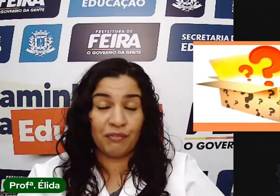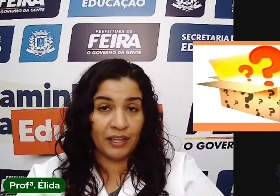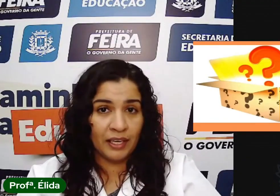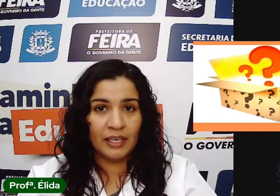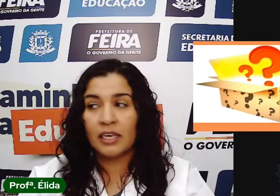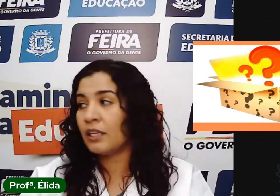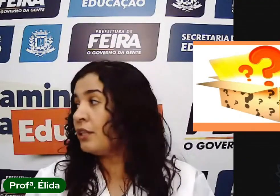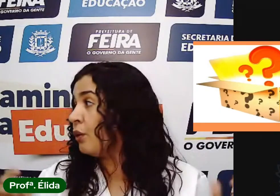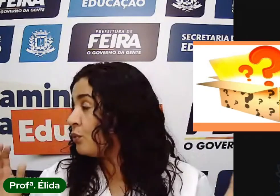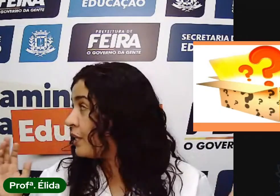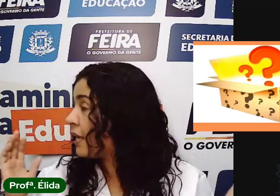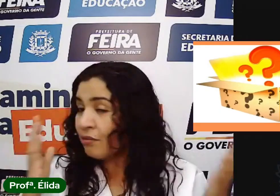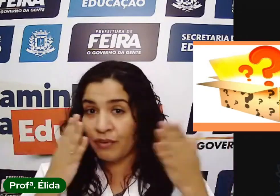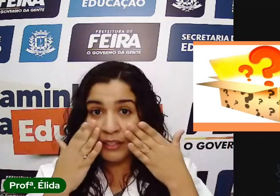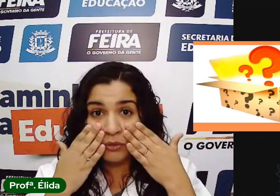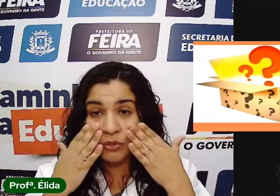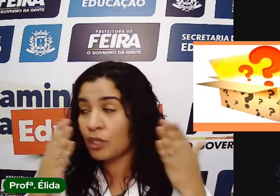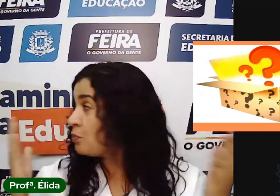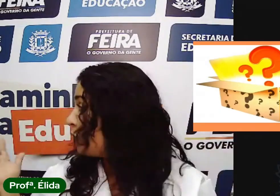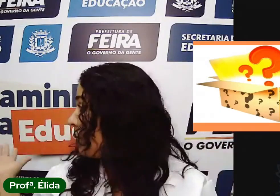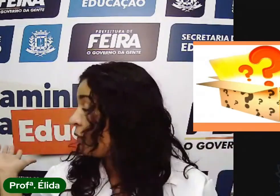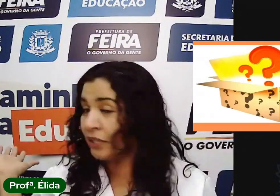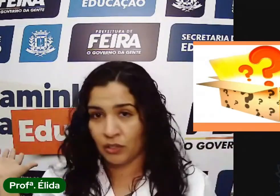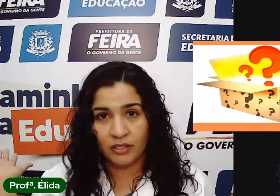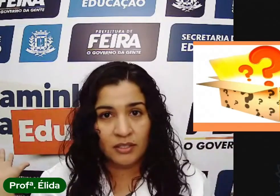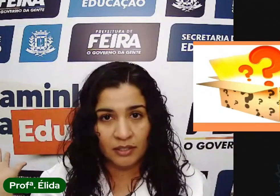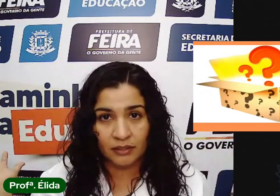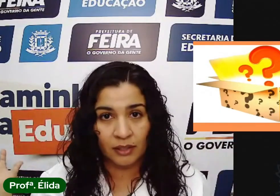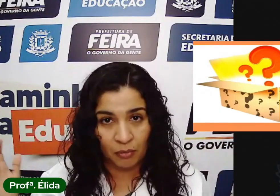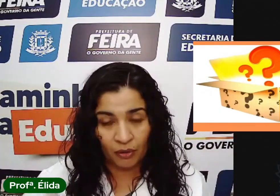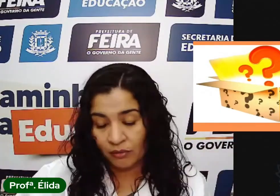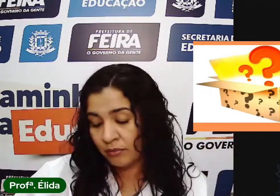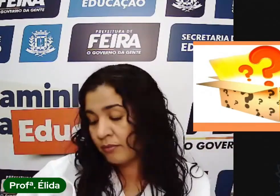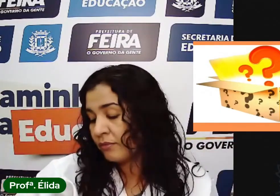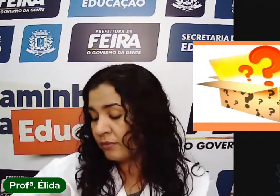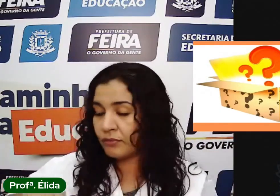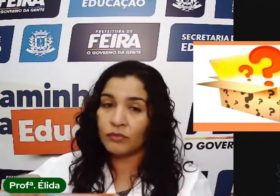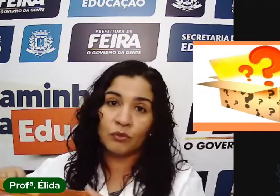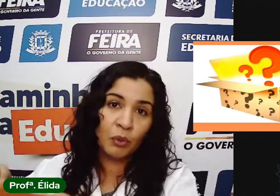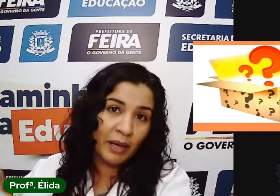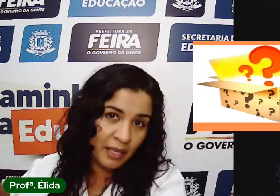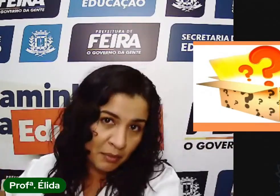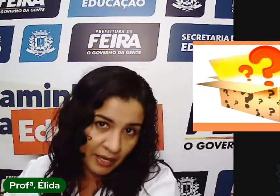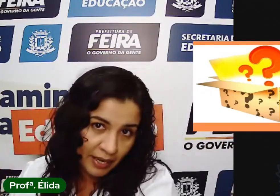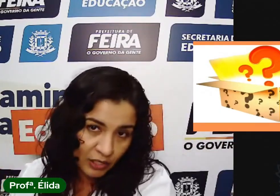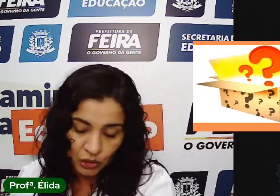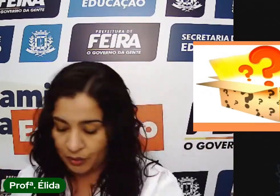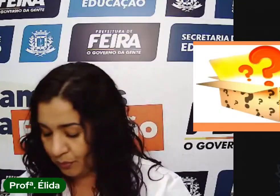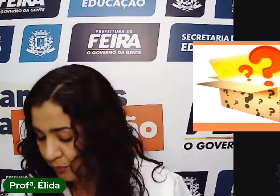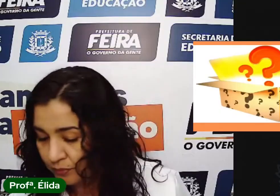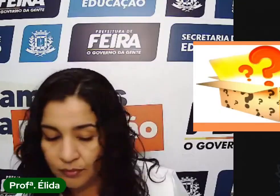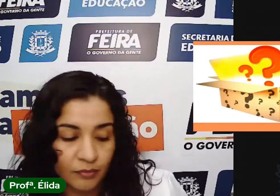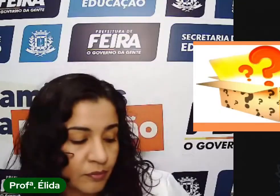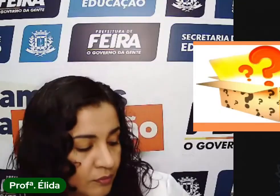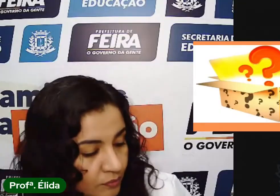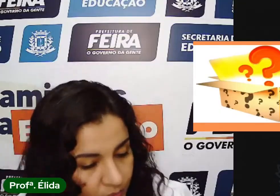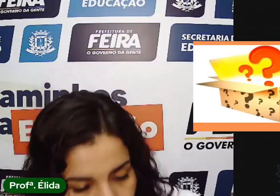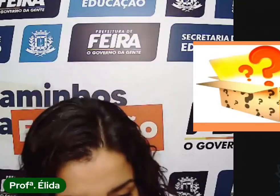Como eu já falei, não usei a venda nos olhos, porque é própria sozinha, tá bom? Vou guardar a minha caixa.